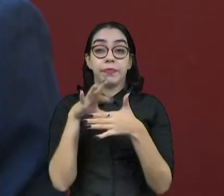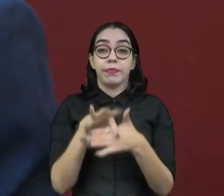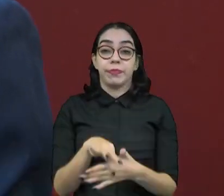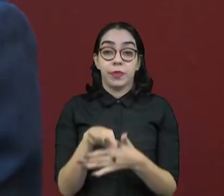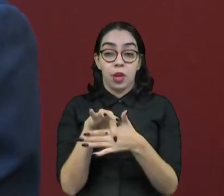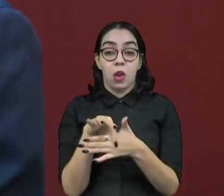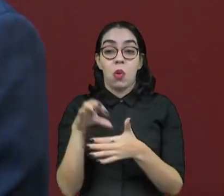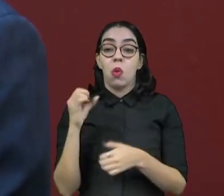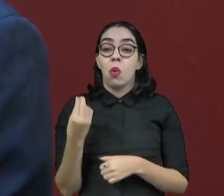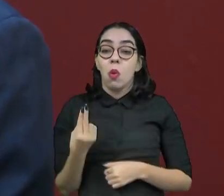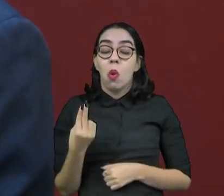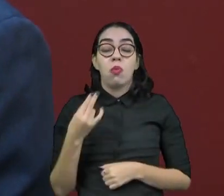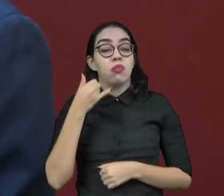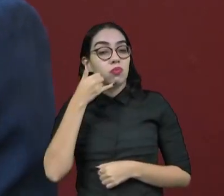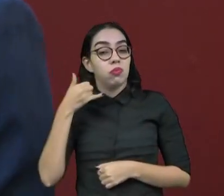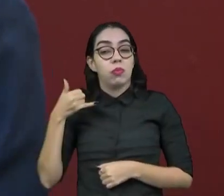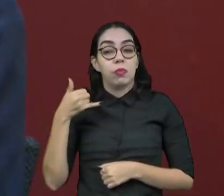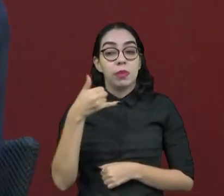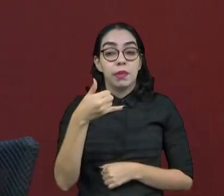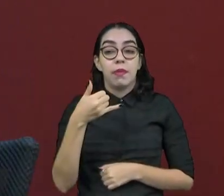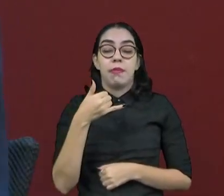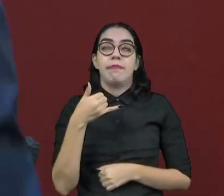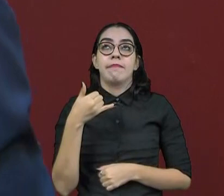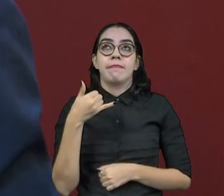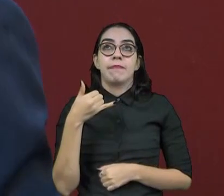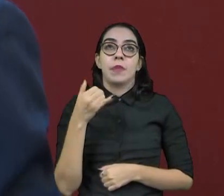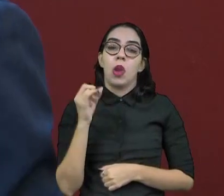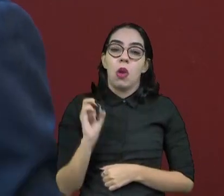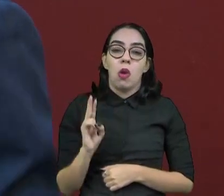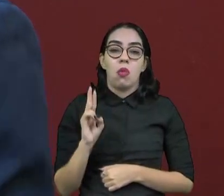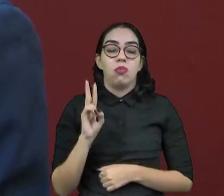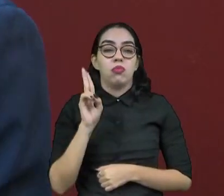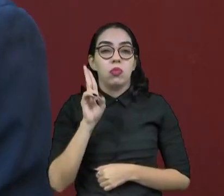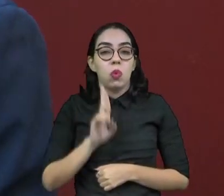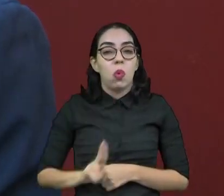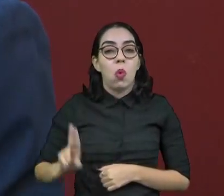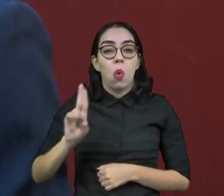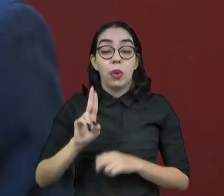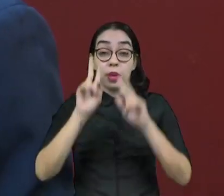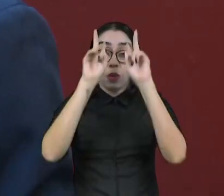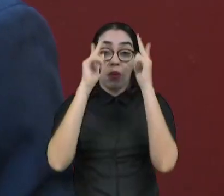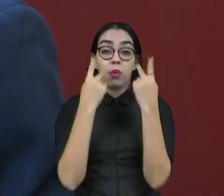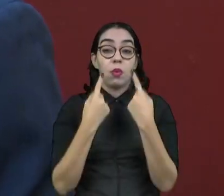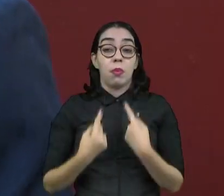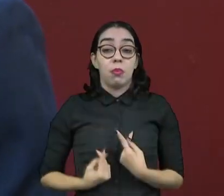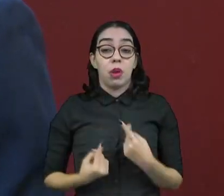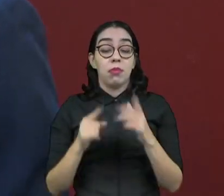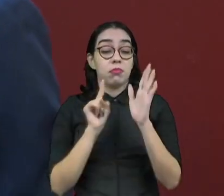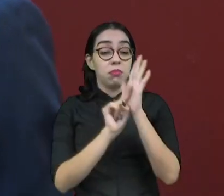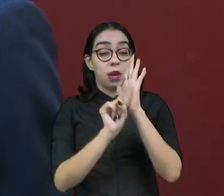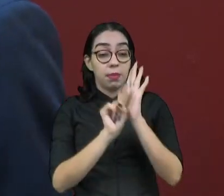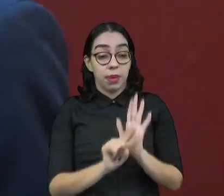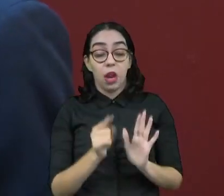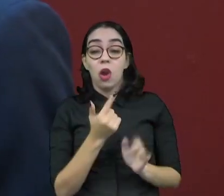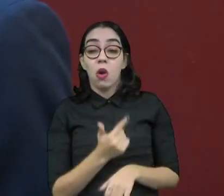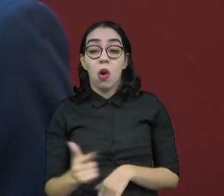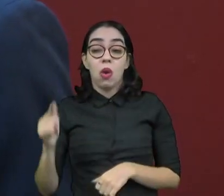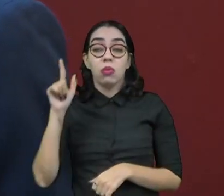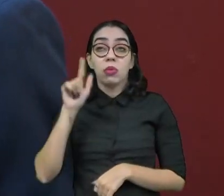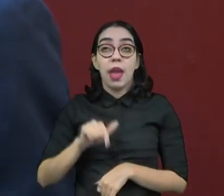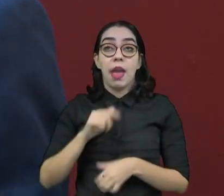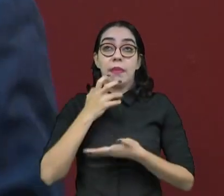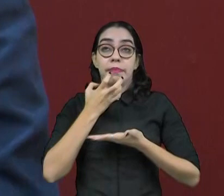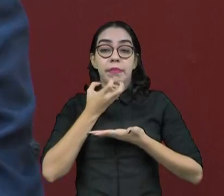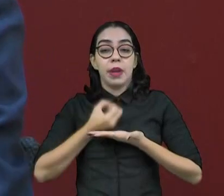outros vão coletar de forma telefônica, alguns usam telefone com entrevistadores humanos realizando perguntas, outros já são por gravações